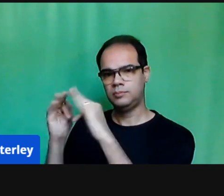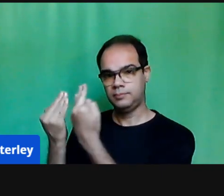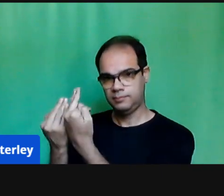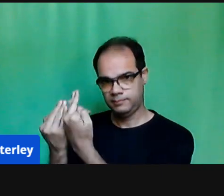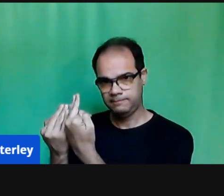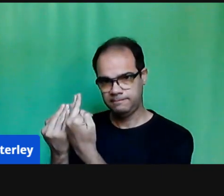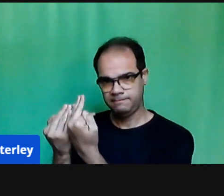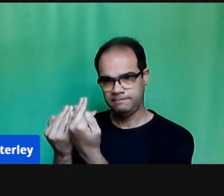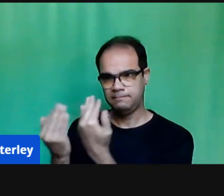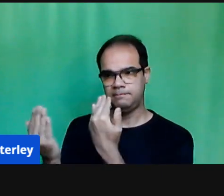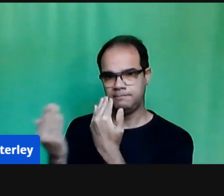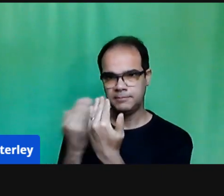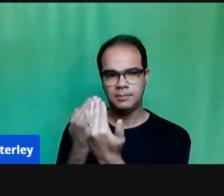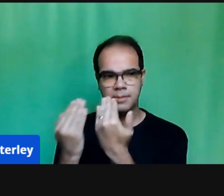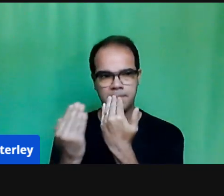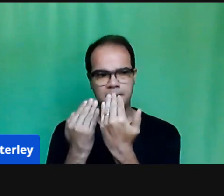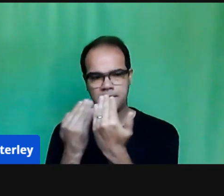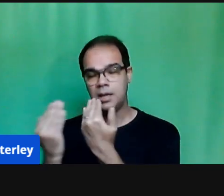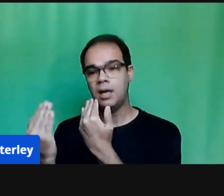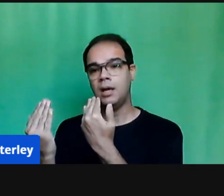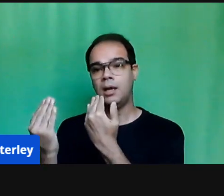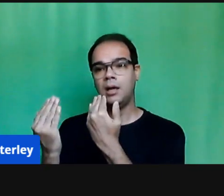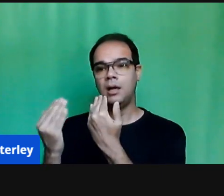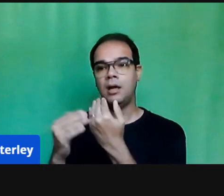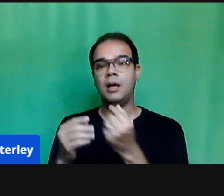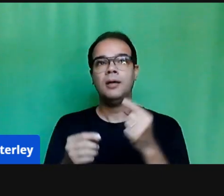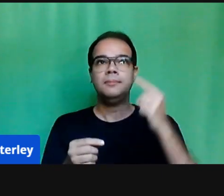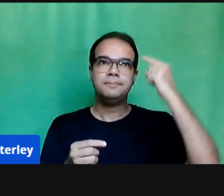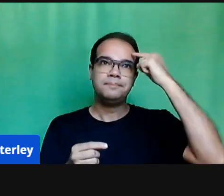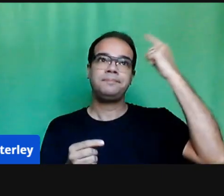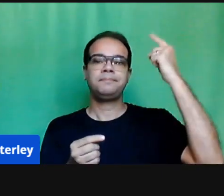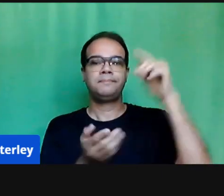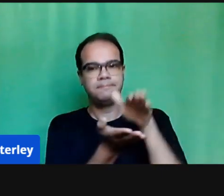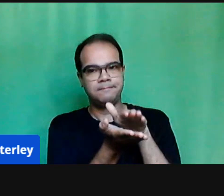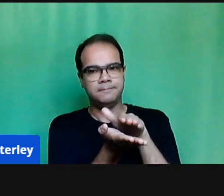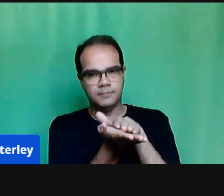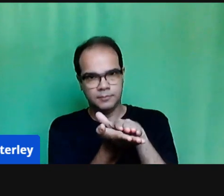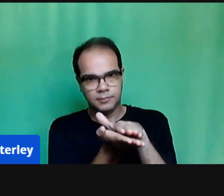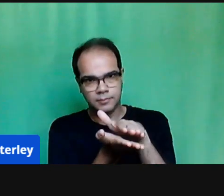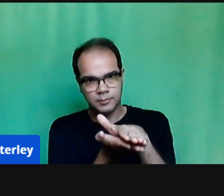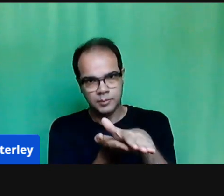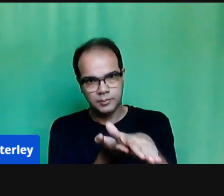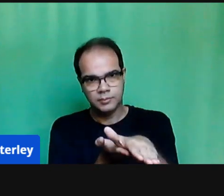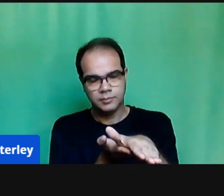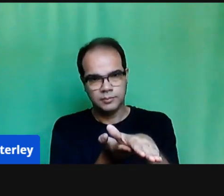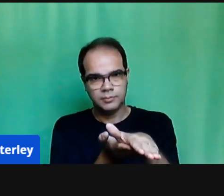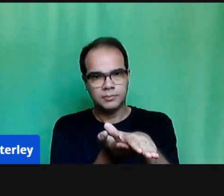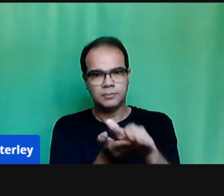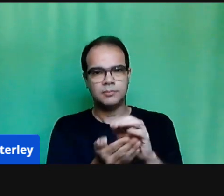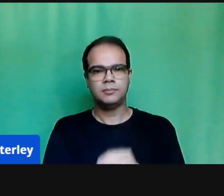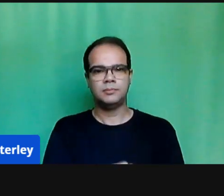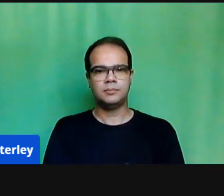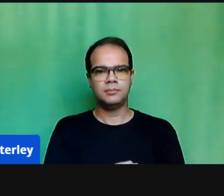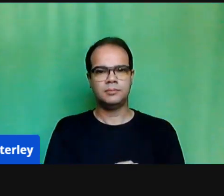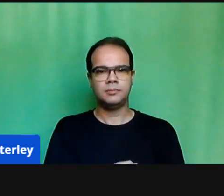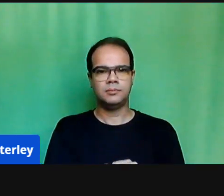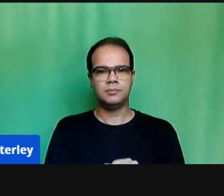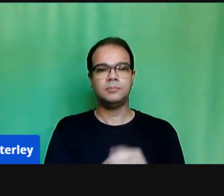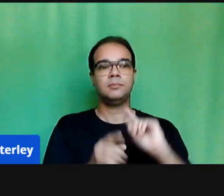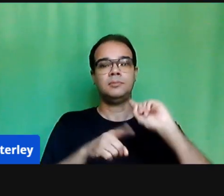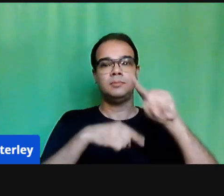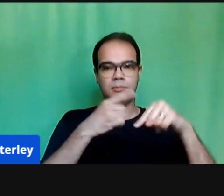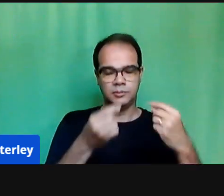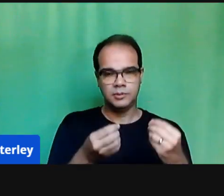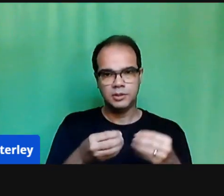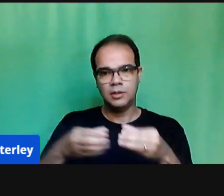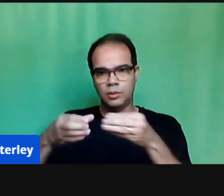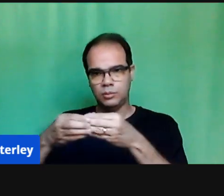o caderno impresso, de atividades impressas, e a orientação através do grupo de WhatsApp.